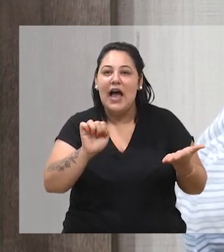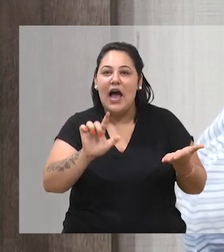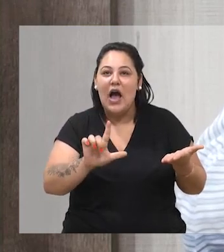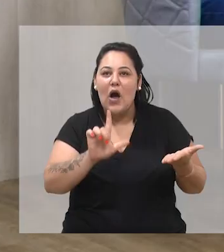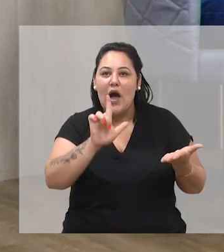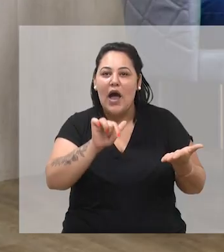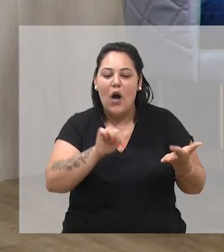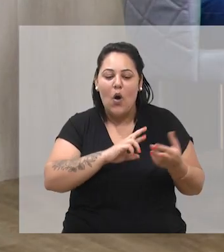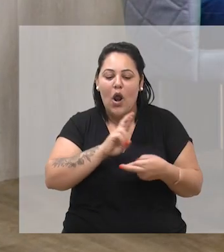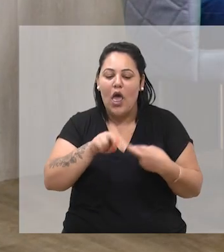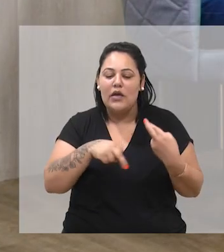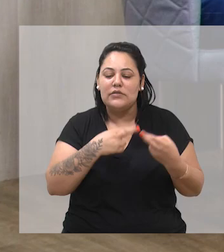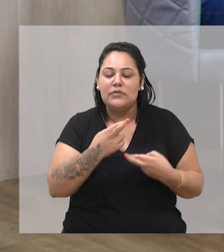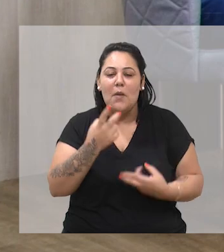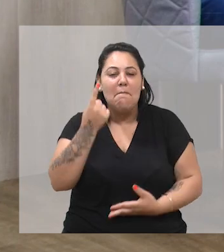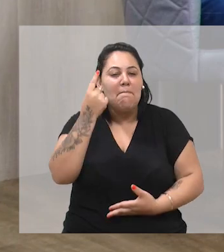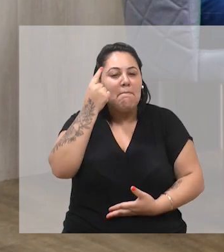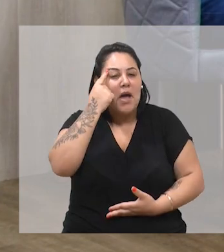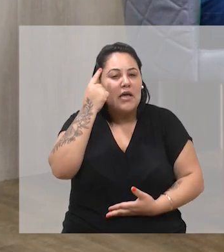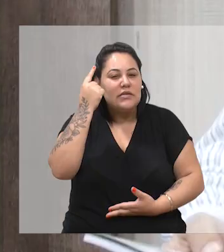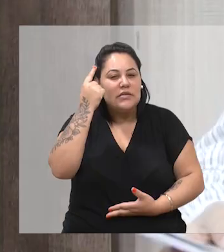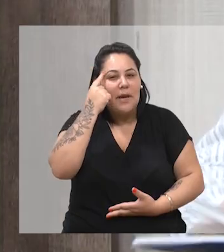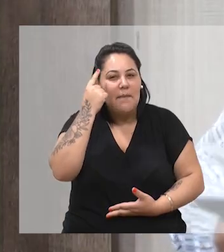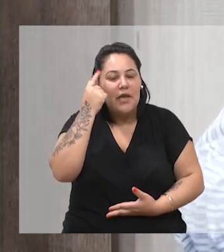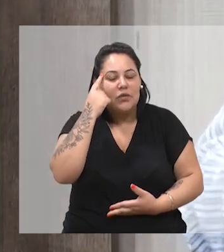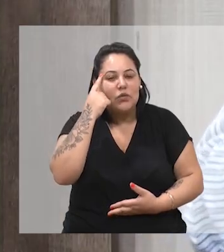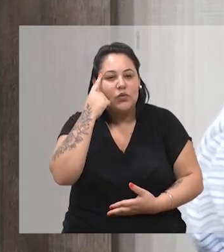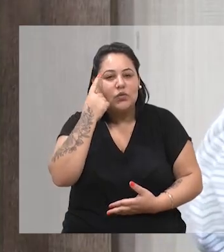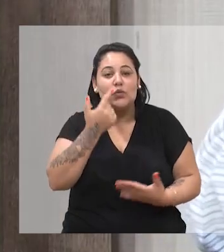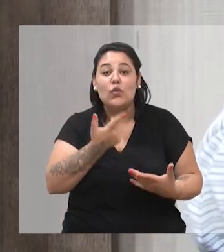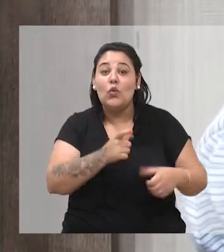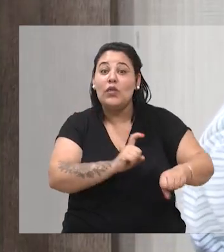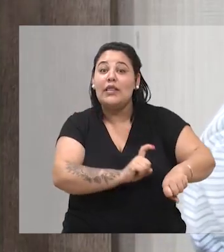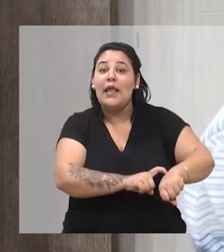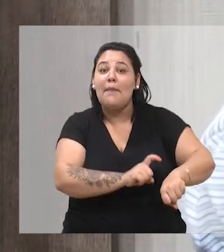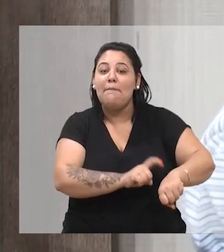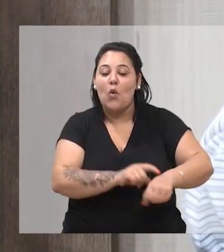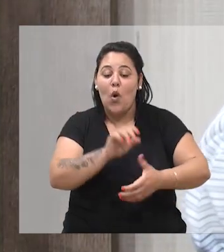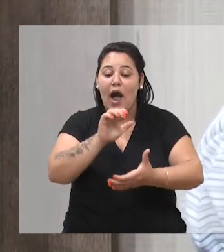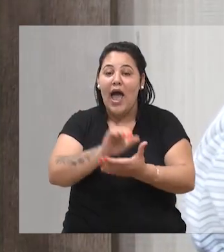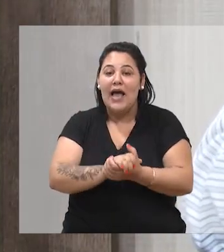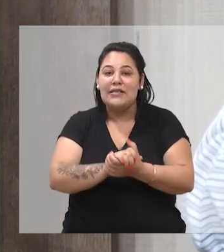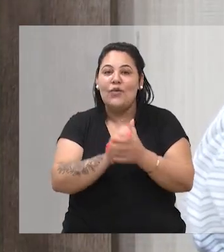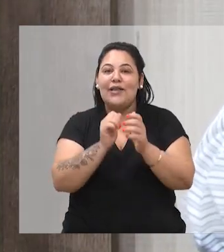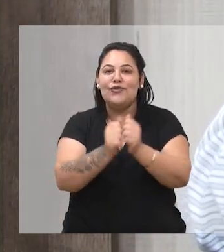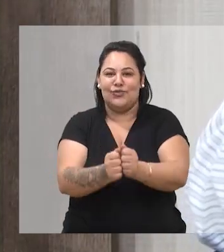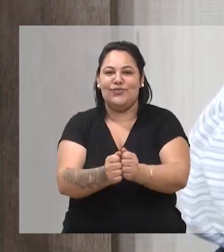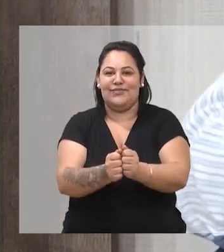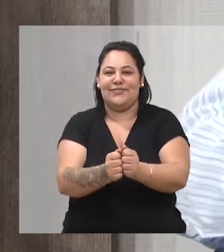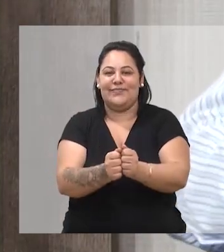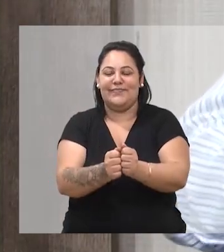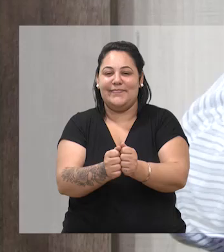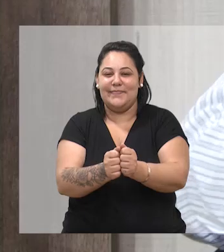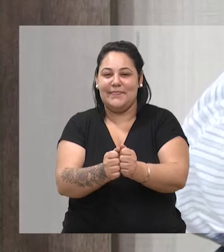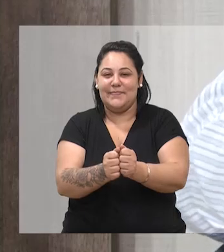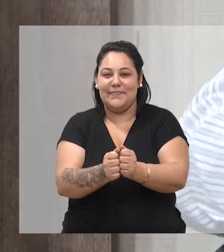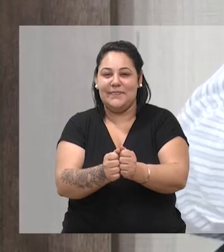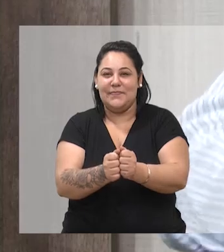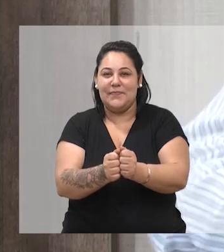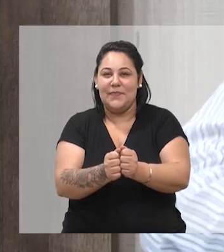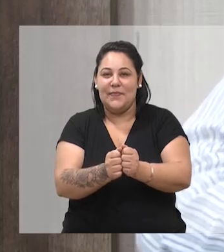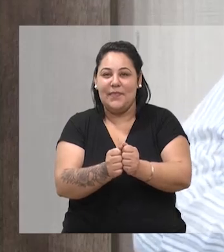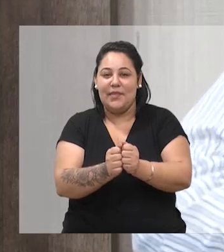fator tempo, aquela ansiedade, se vai conseguir, se desperdiçou o tempo, enfim. E na medida em o próprio escritor,